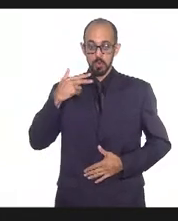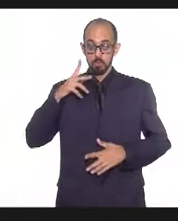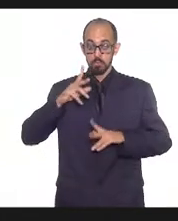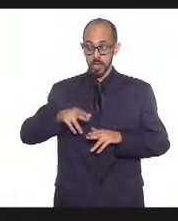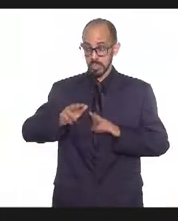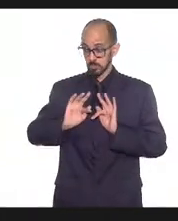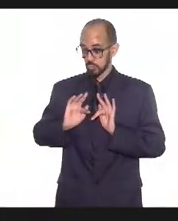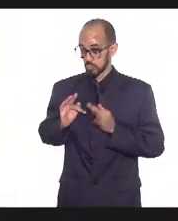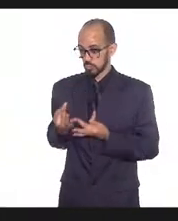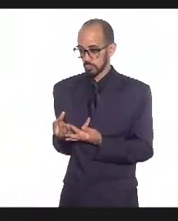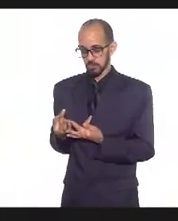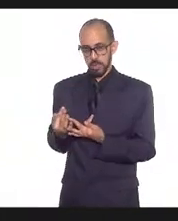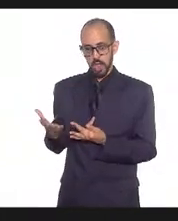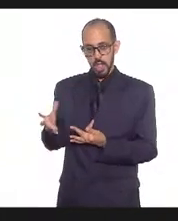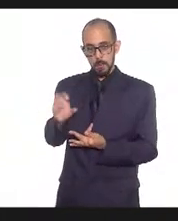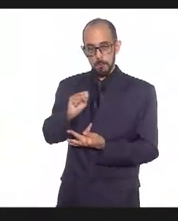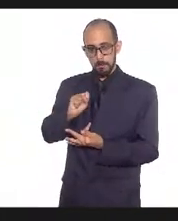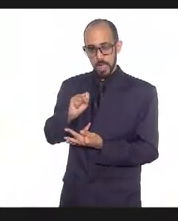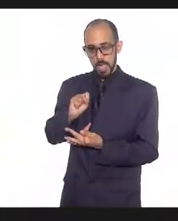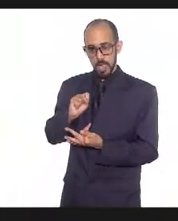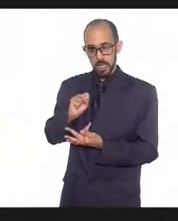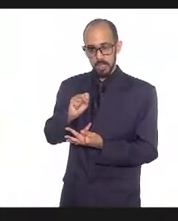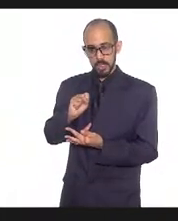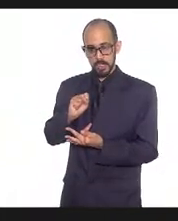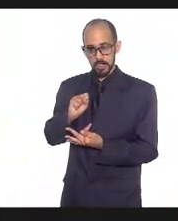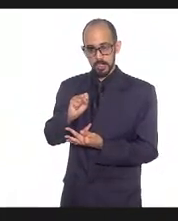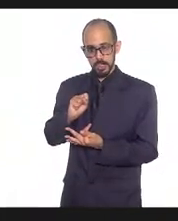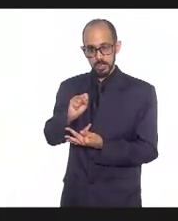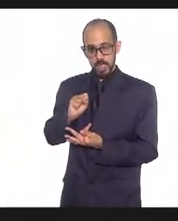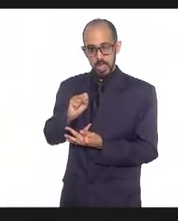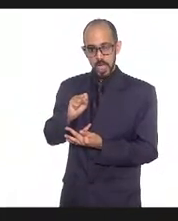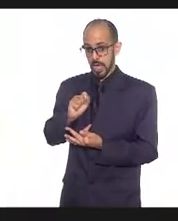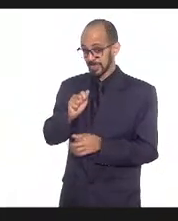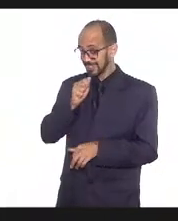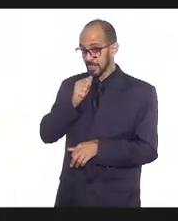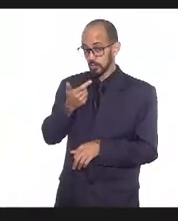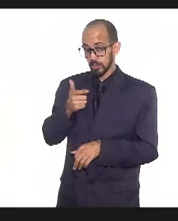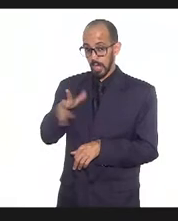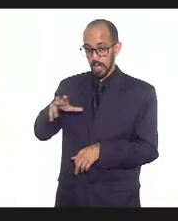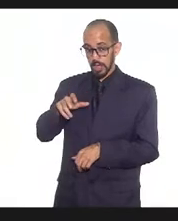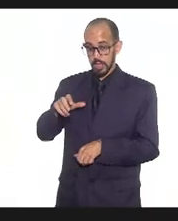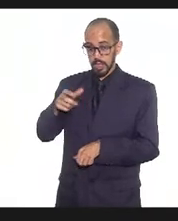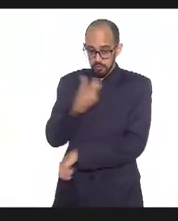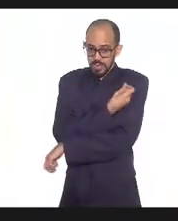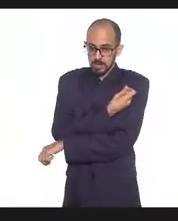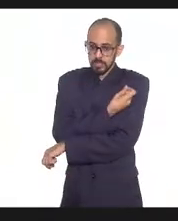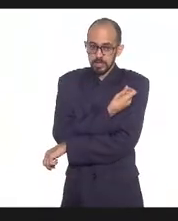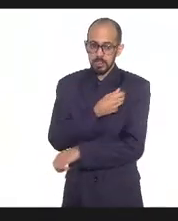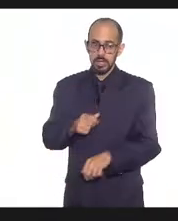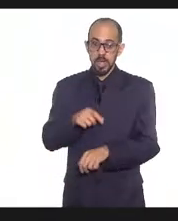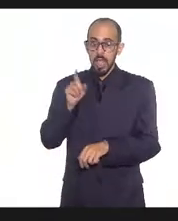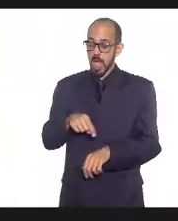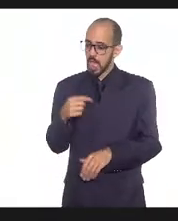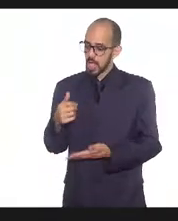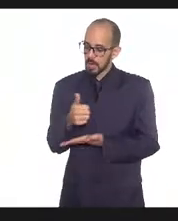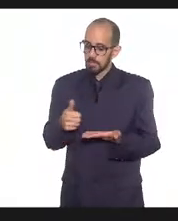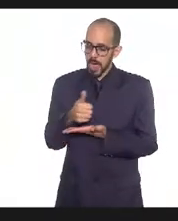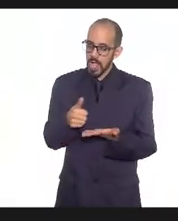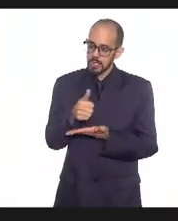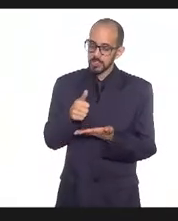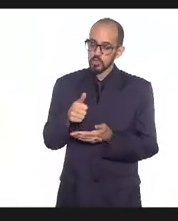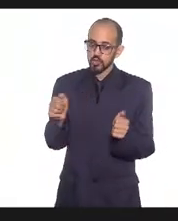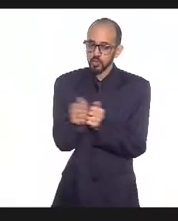filhos, enfim, pessoas que ainda sejam mais jovens não tenham se vacinado. A vacina é fundamental junto com as outras medidas de